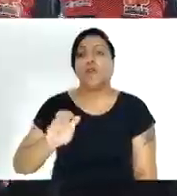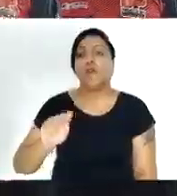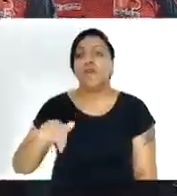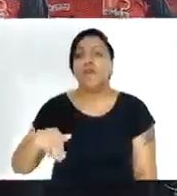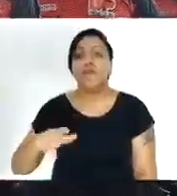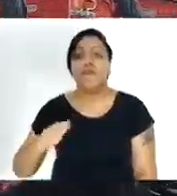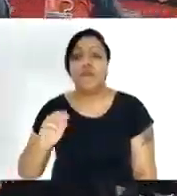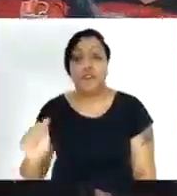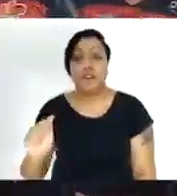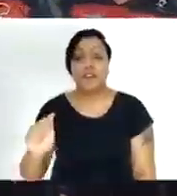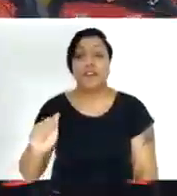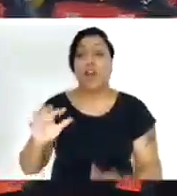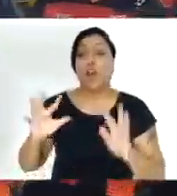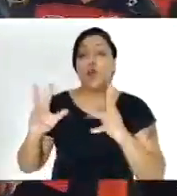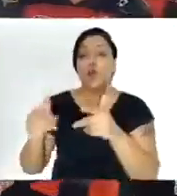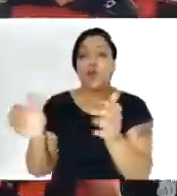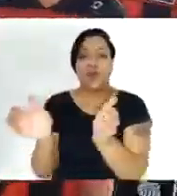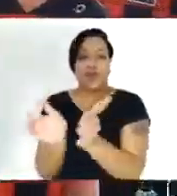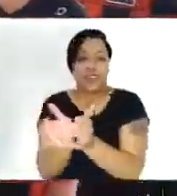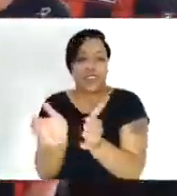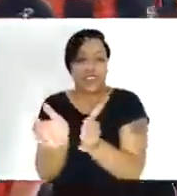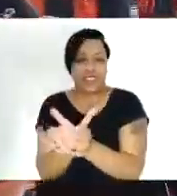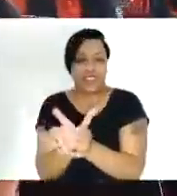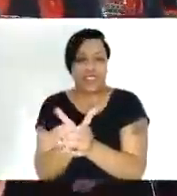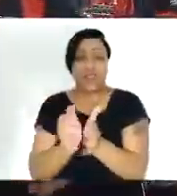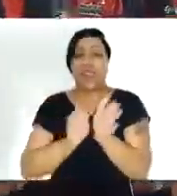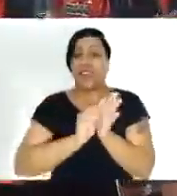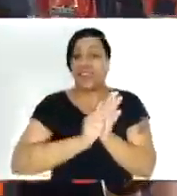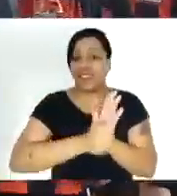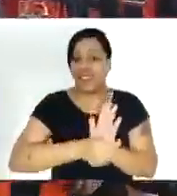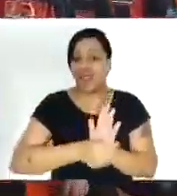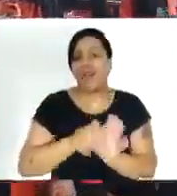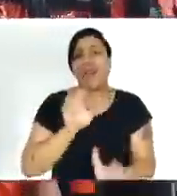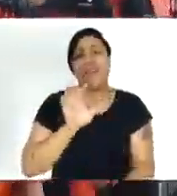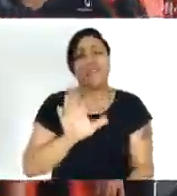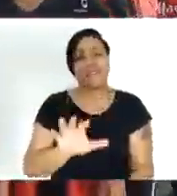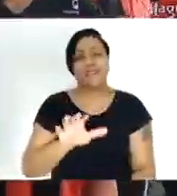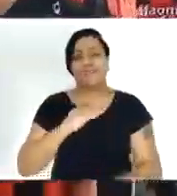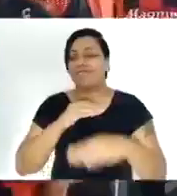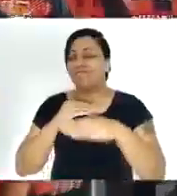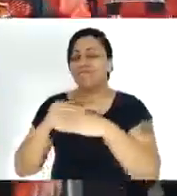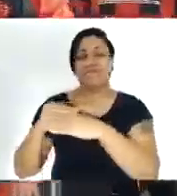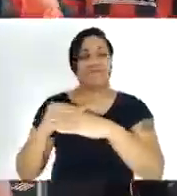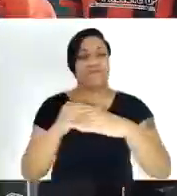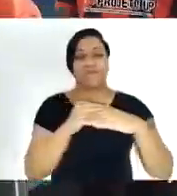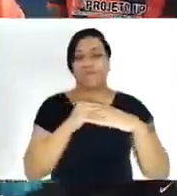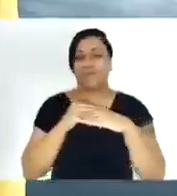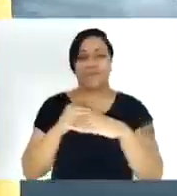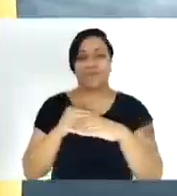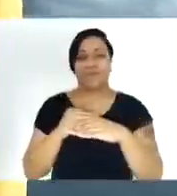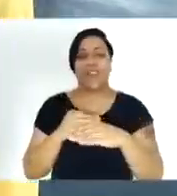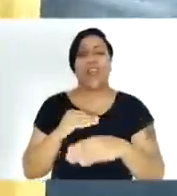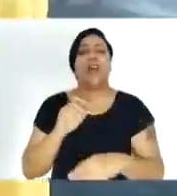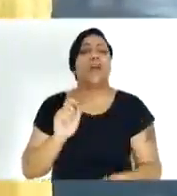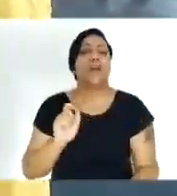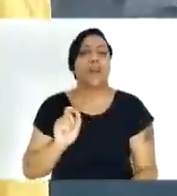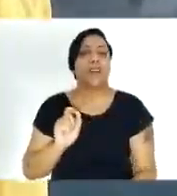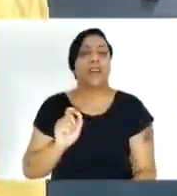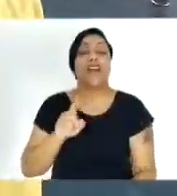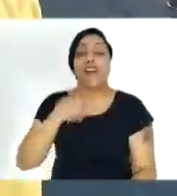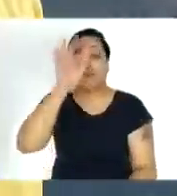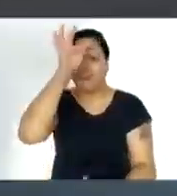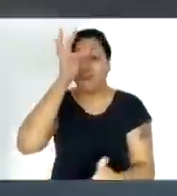tem Toval, tem Tutu, Daniel, é, França. Então são equipe.